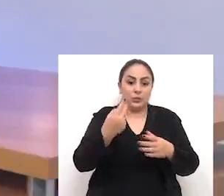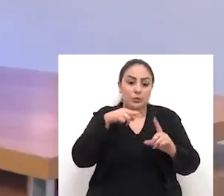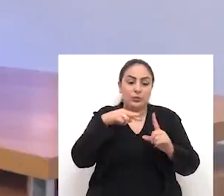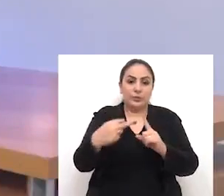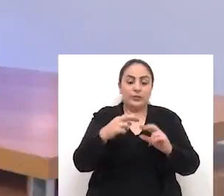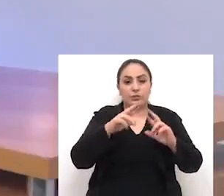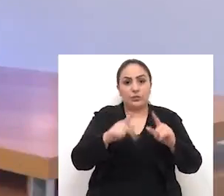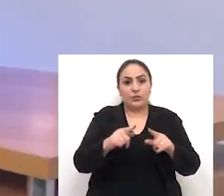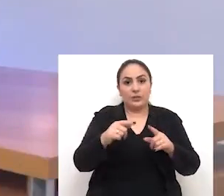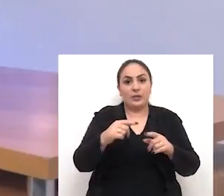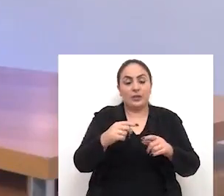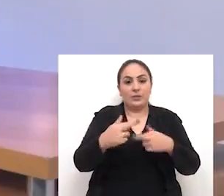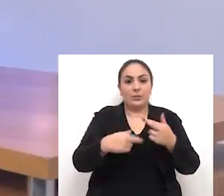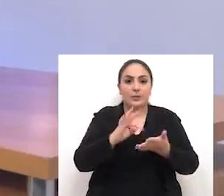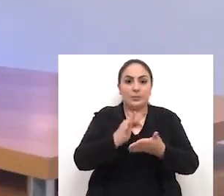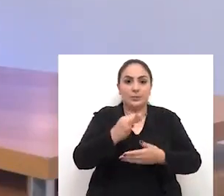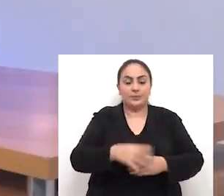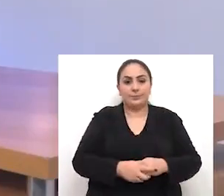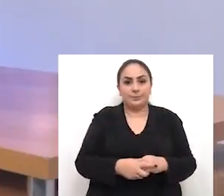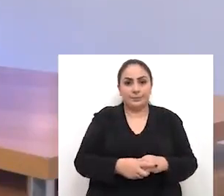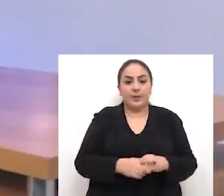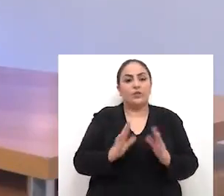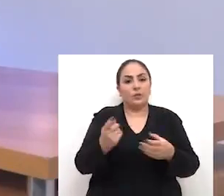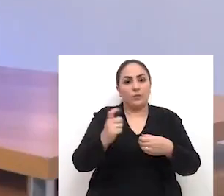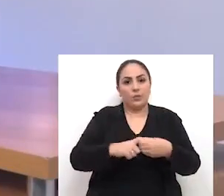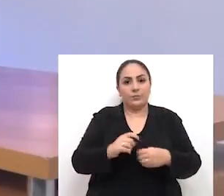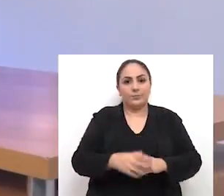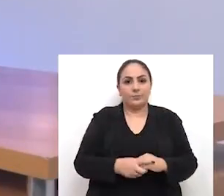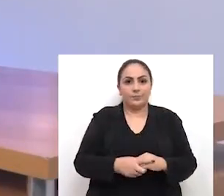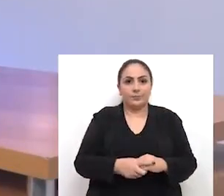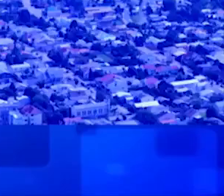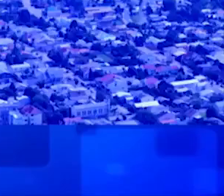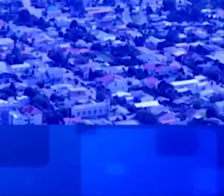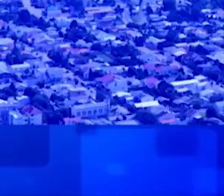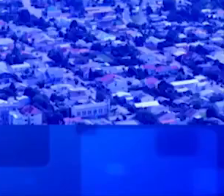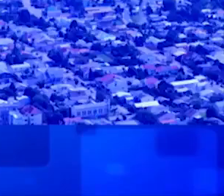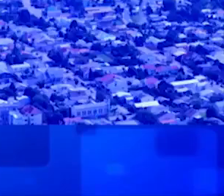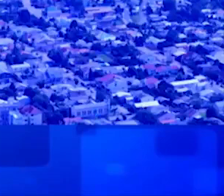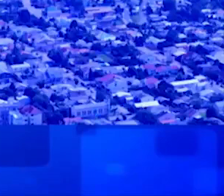visões diferentes sobre a reforma tributária. Nós já voltamos.